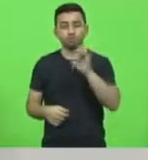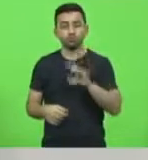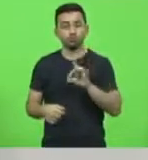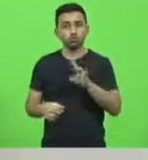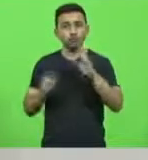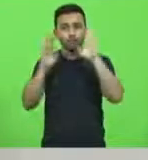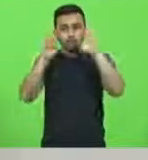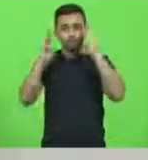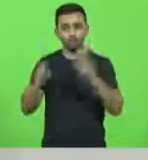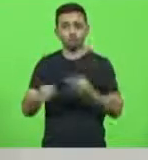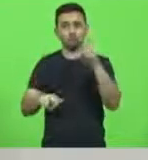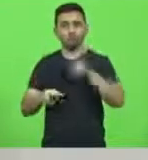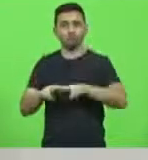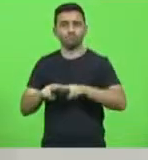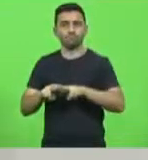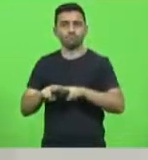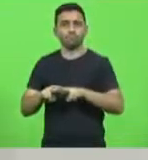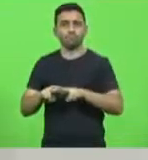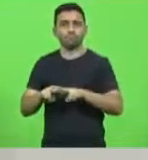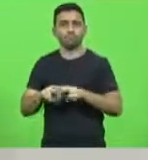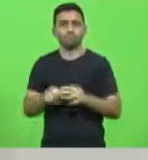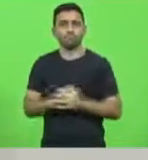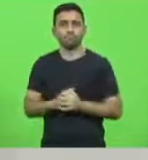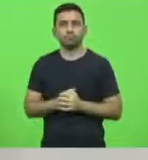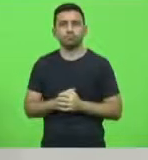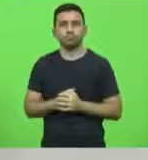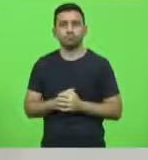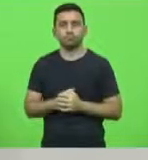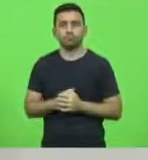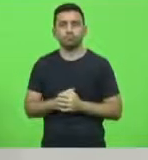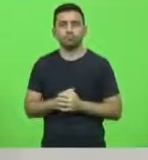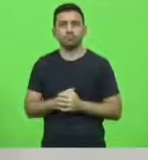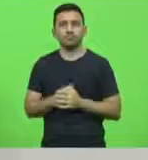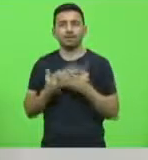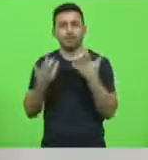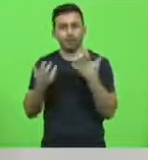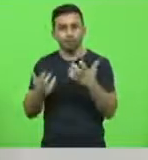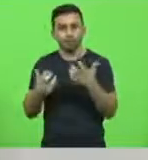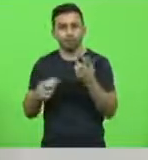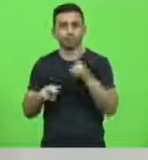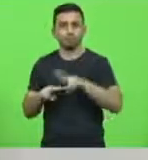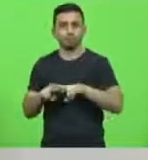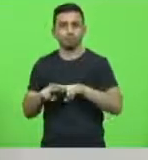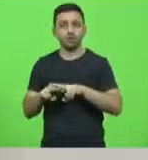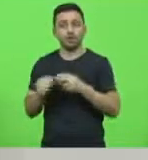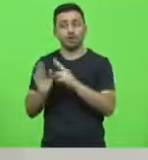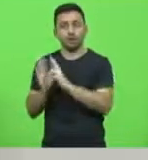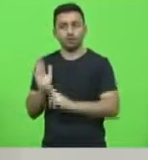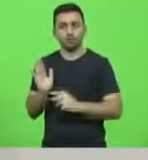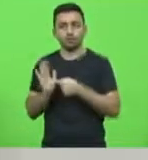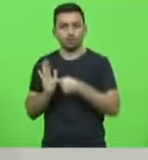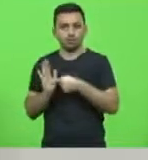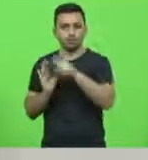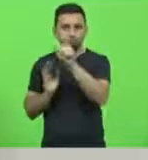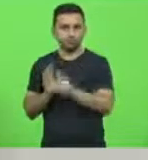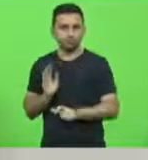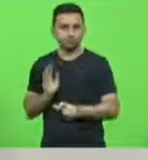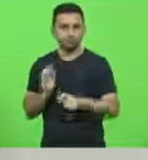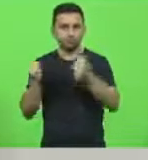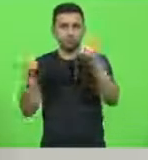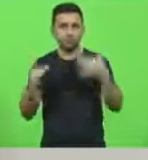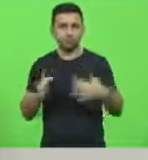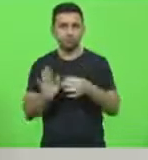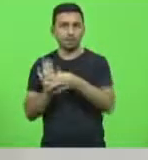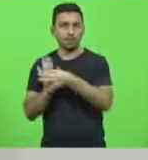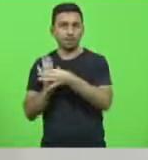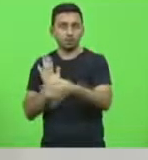Portanto, única e exclusivamente pela prisão. O relator, naquele momento, se amparou em um parecer da